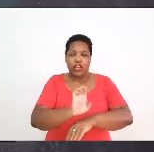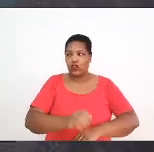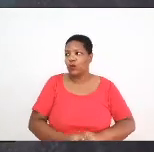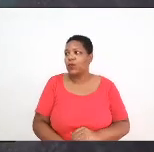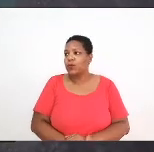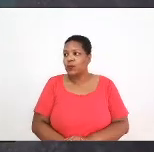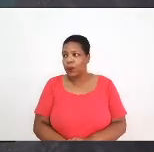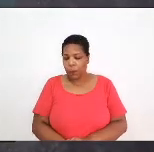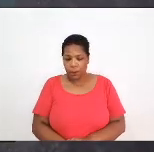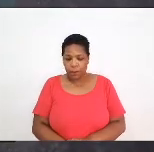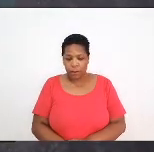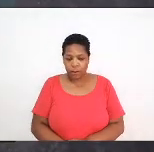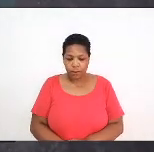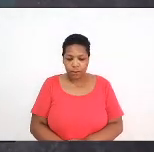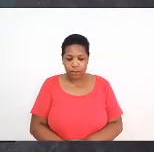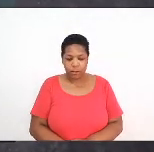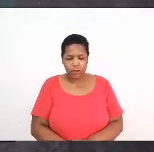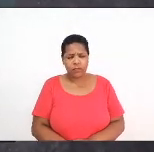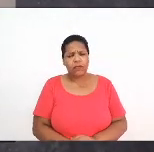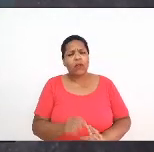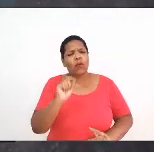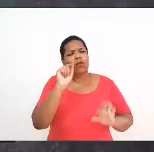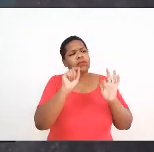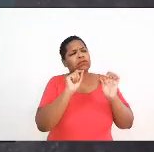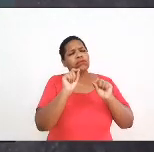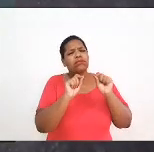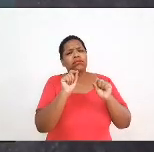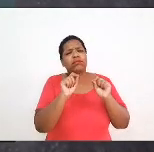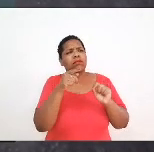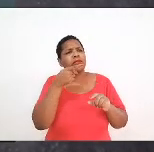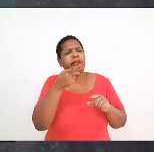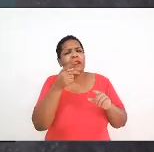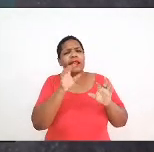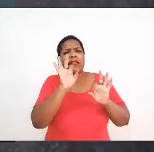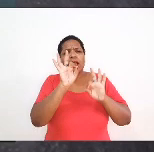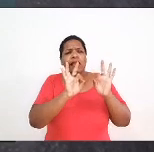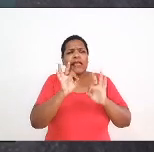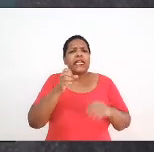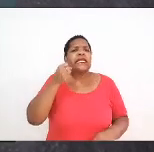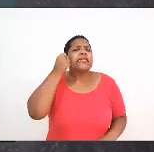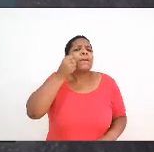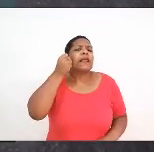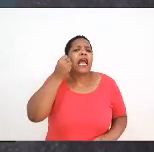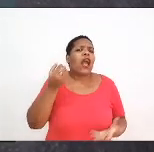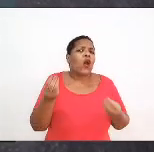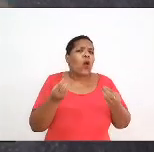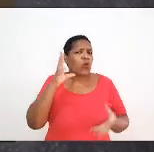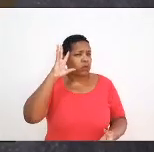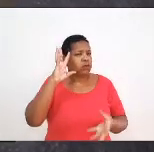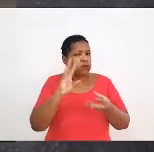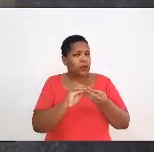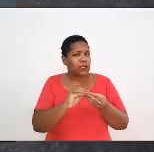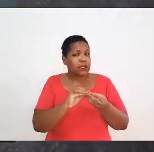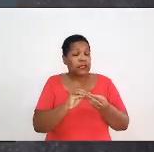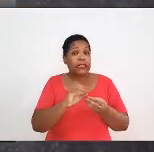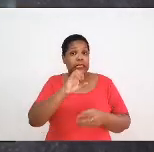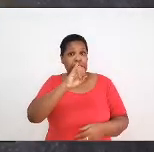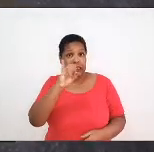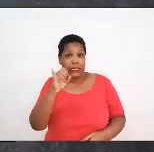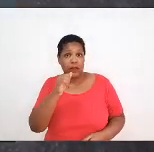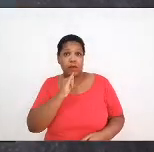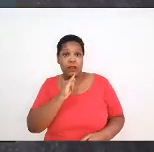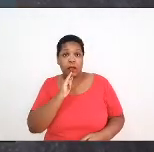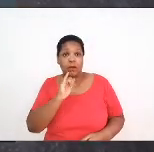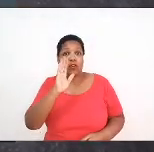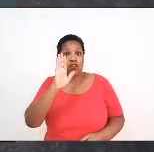O que é esse processo de seminário? Nós compreendemos, a partir daquilo que a Ângela já trazia, de